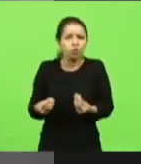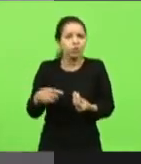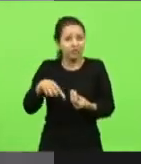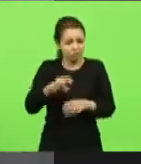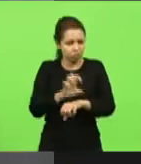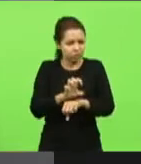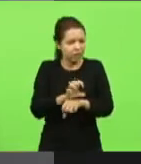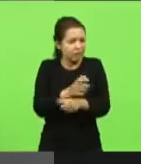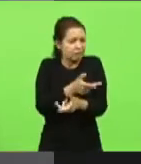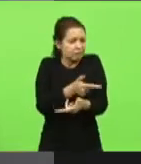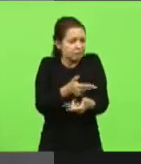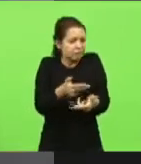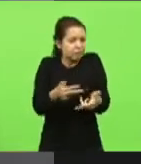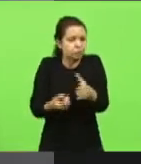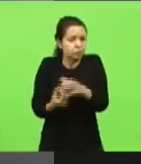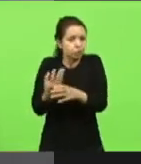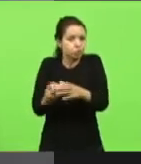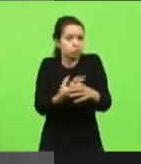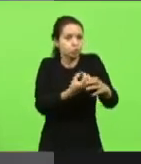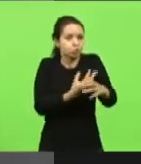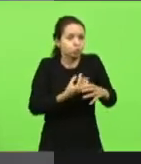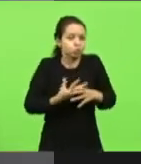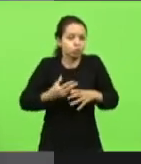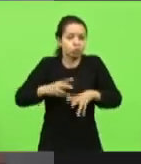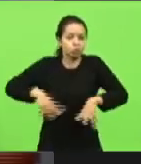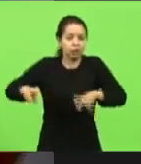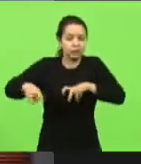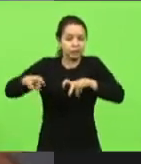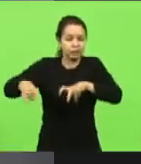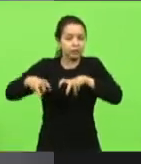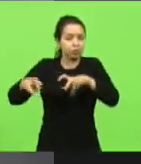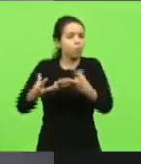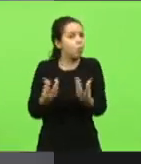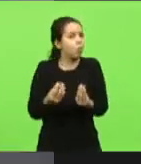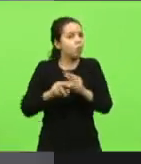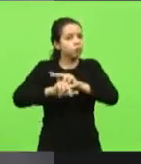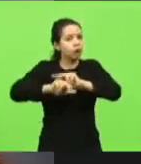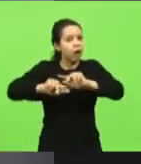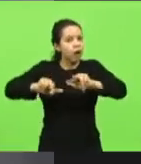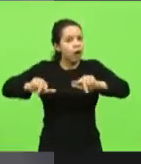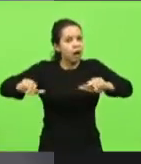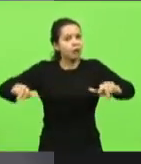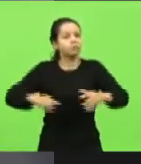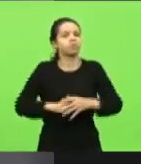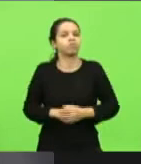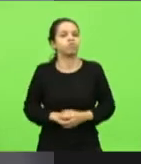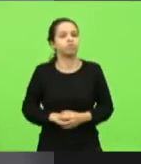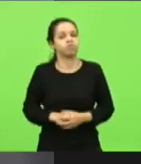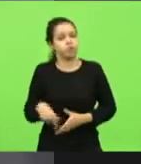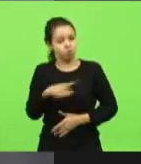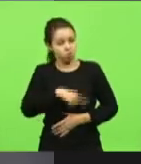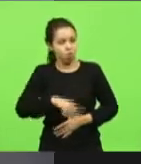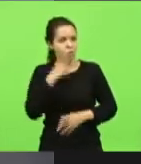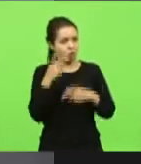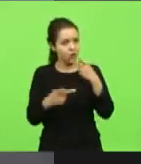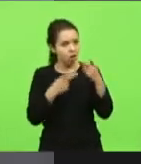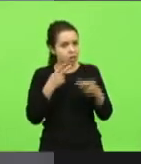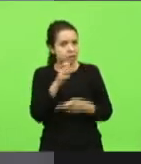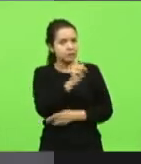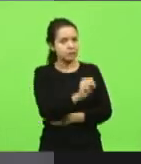áreas da produção agrícola e nós falávamos de que Santa Catarina e o Rio Grande do Sul